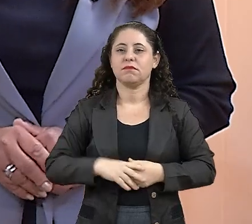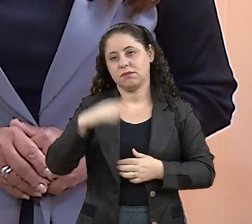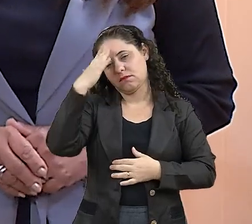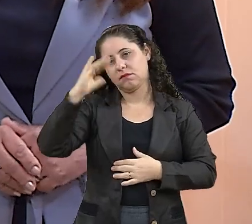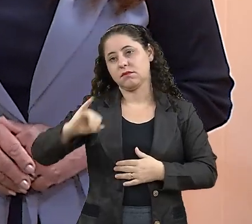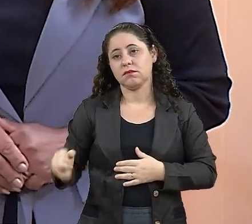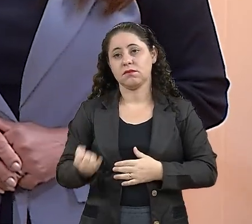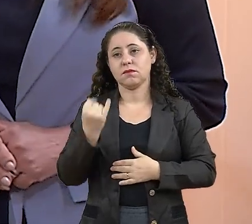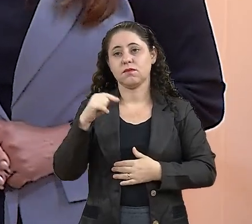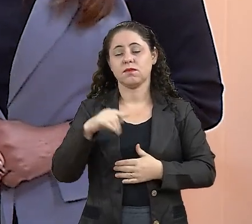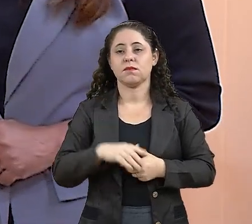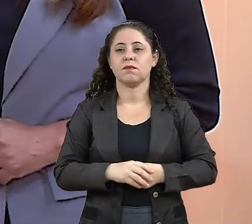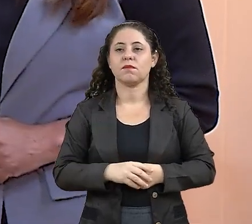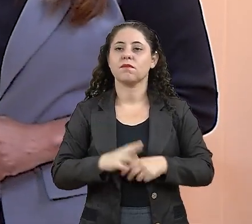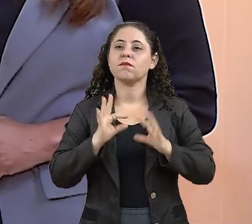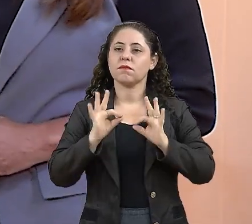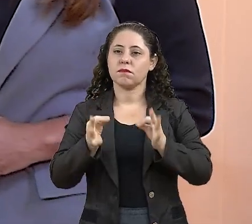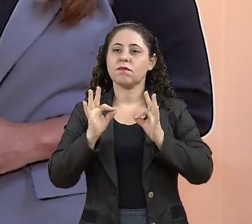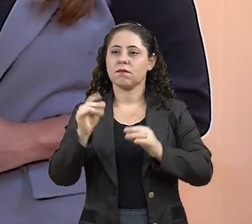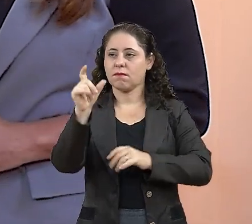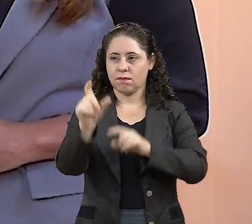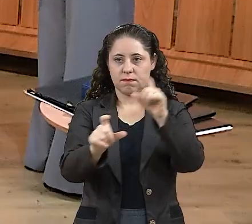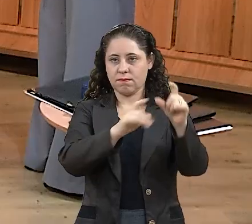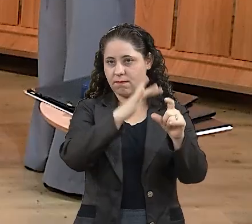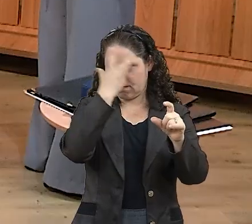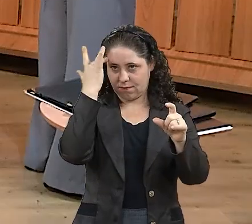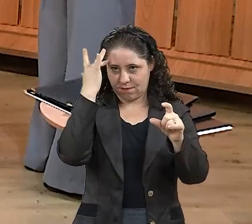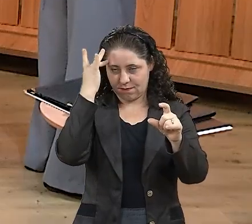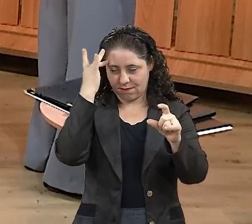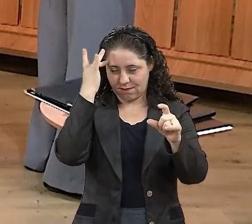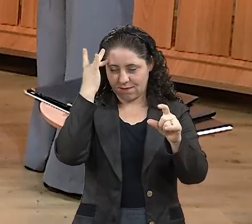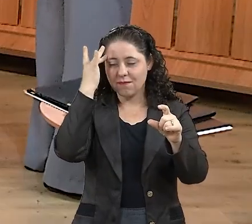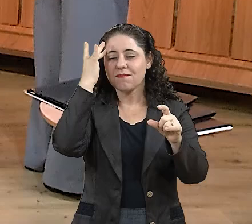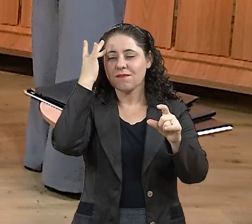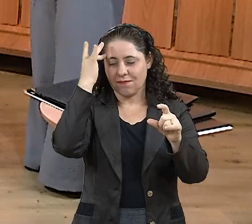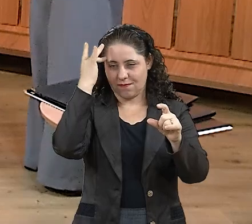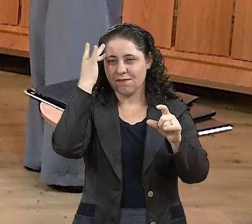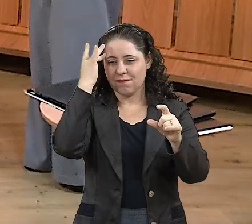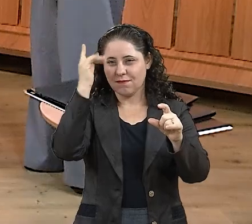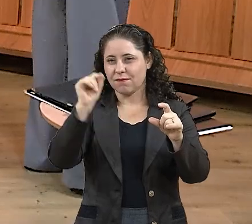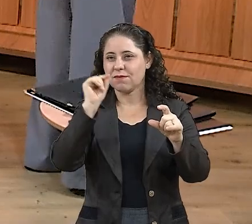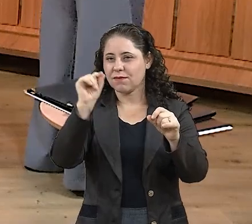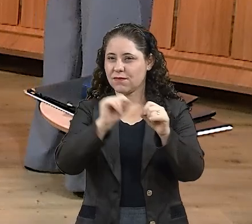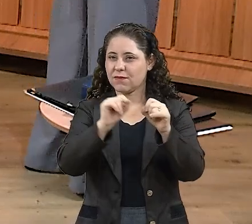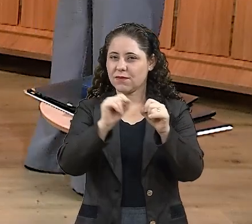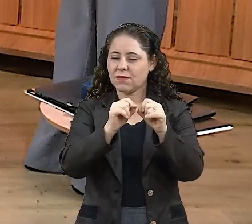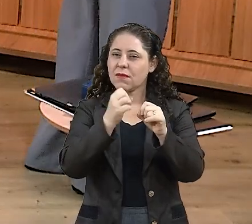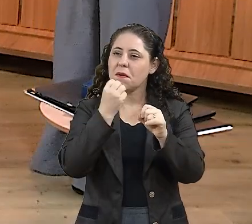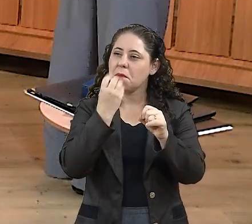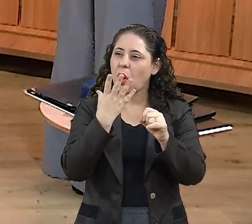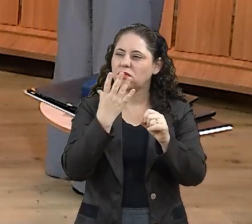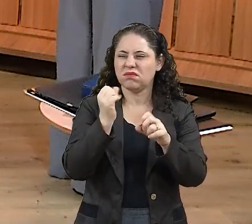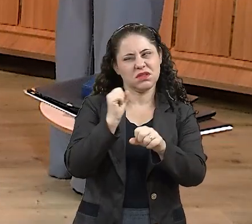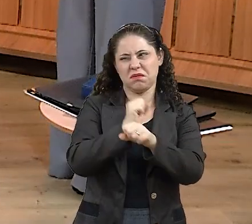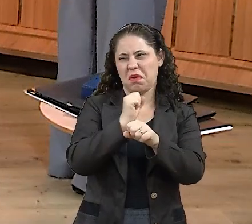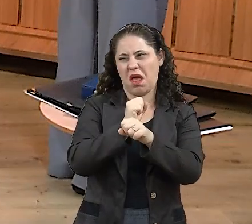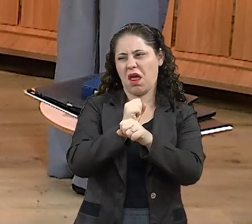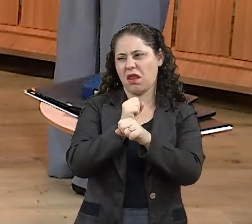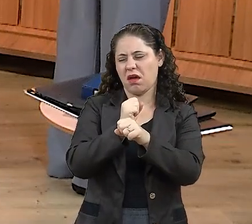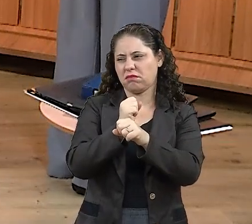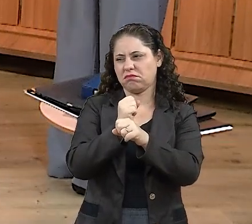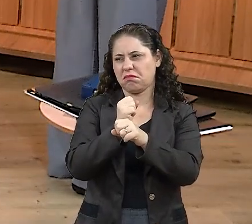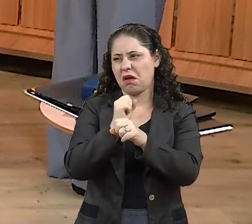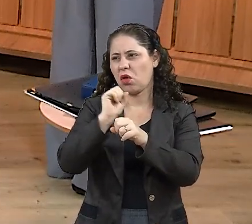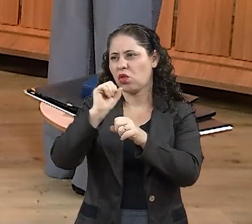de vir aqui. Eu tenho certeza que os homenageados, eles são pessoas que fazem o bem sem esperar nenhuma